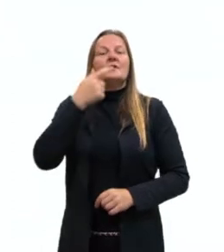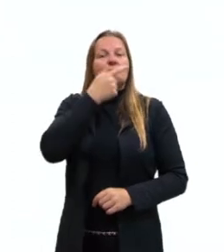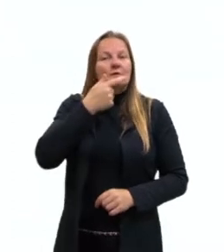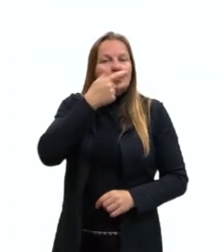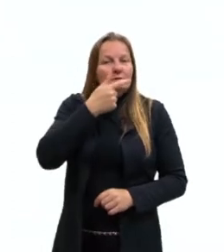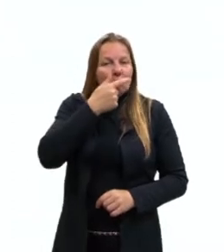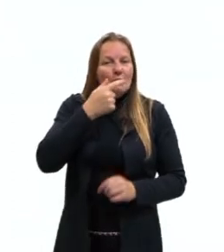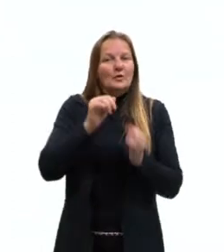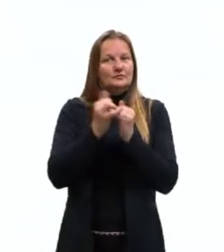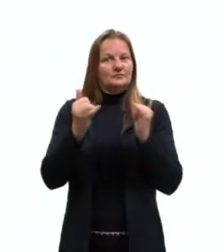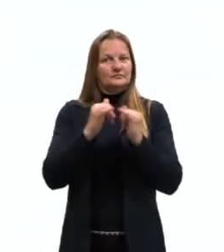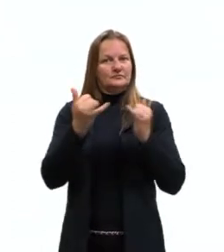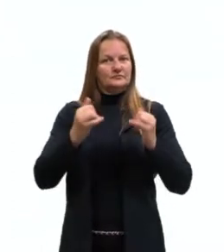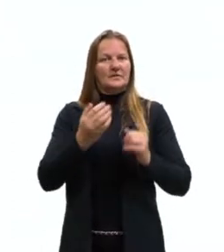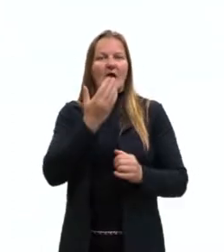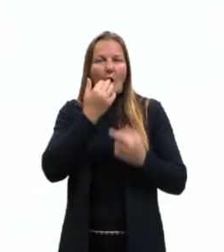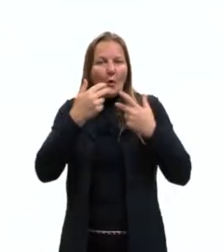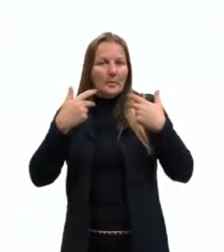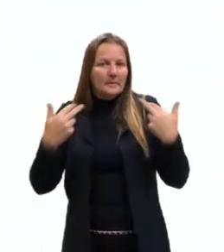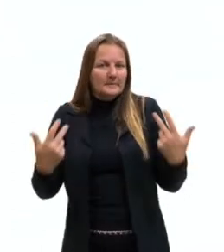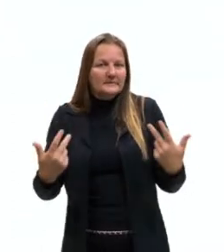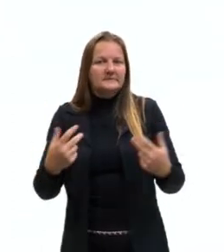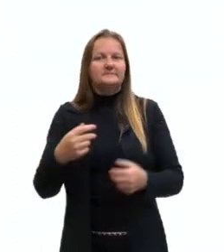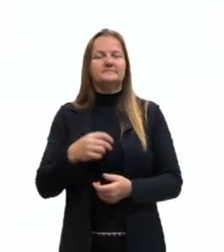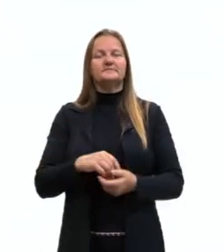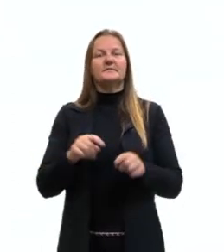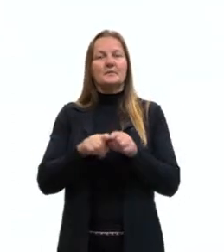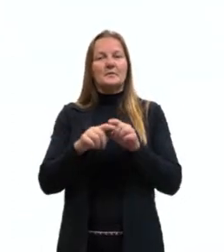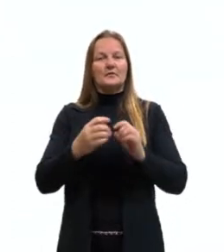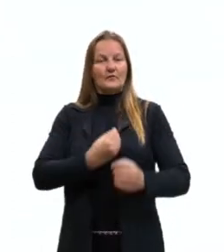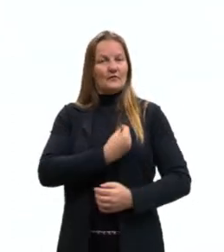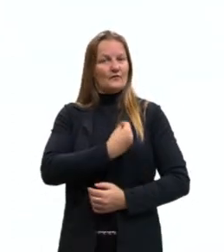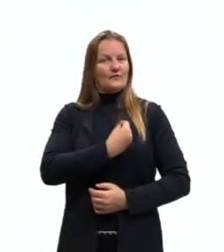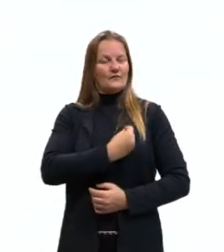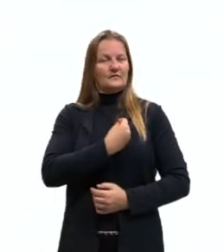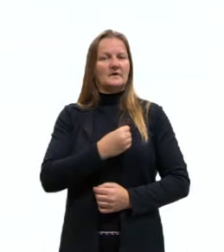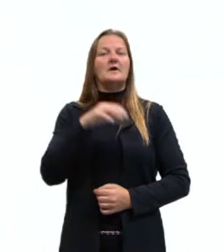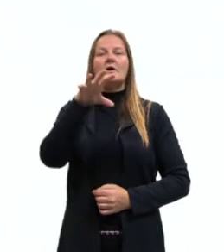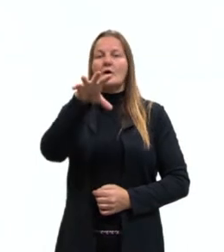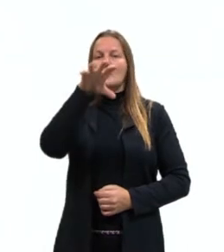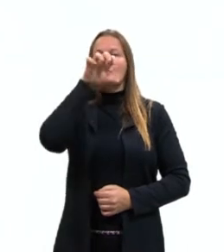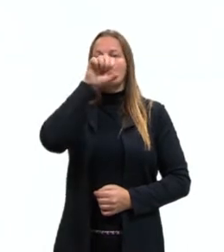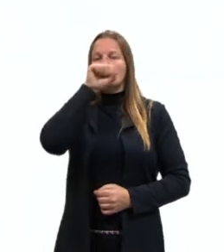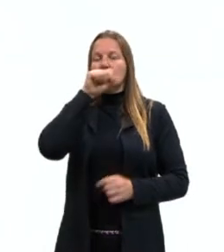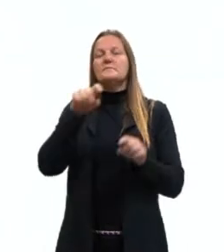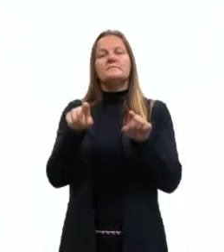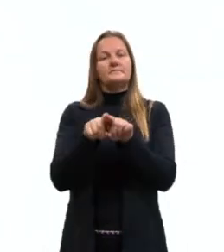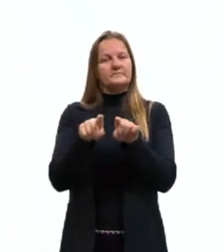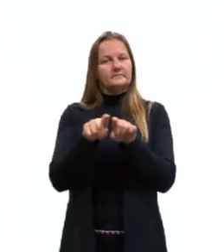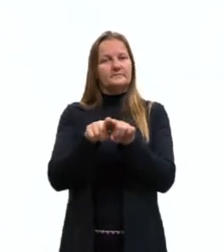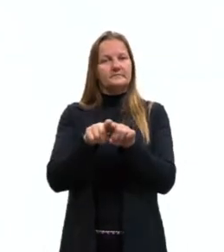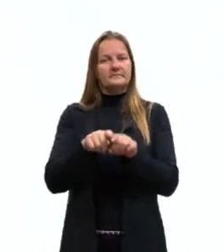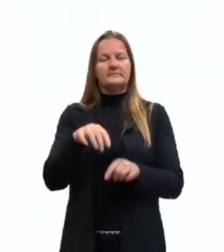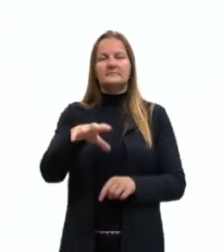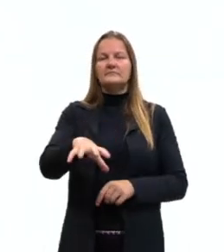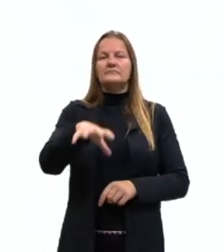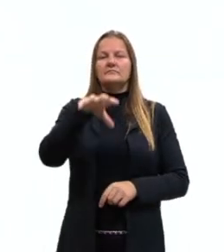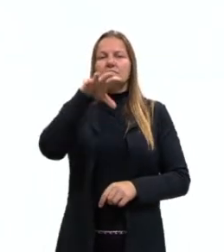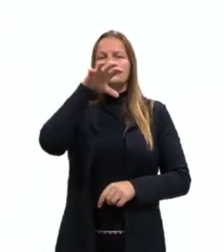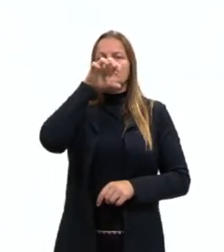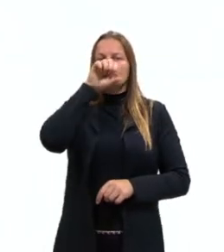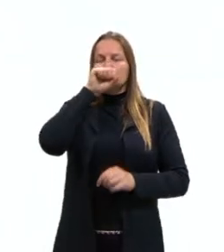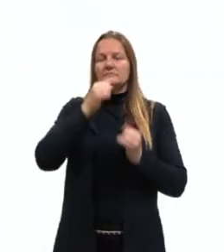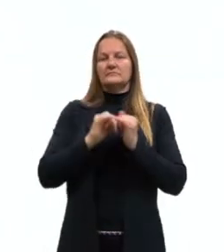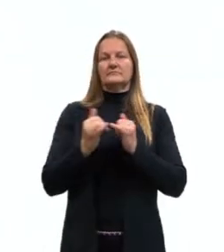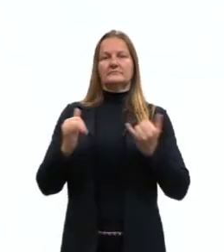que através da alimentação traz energia para os seres vivos, a respiração também, né? O oxigênio, por exemplo,